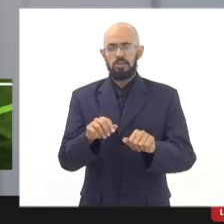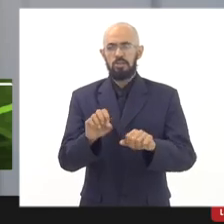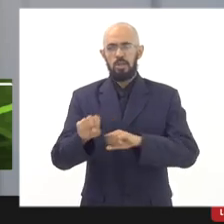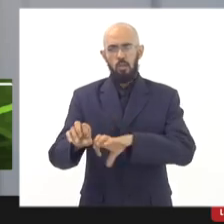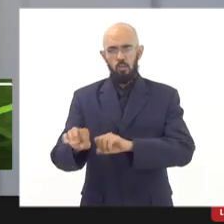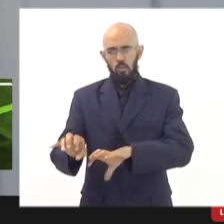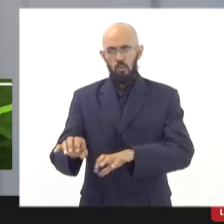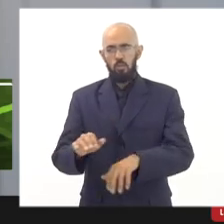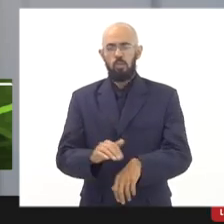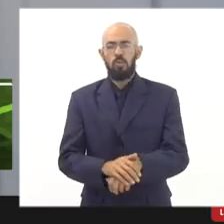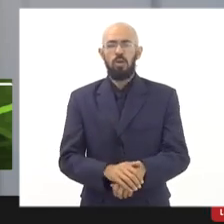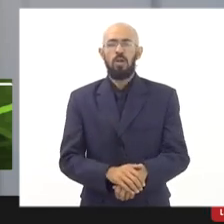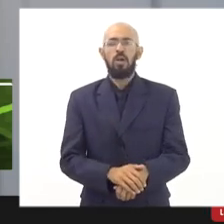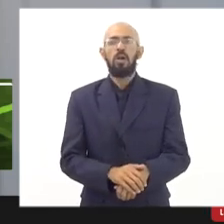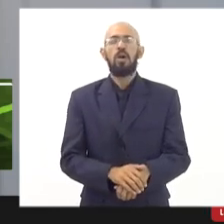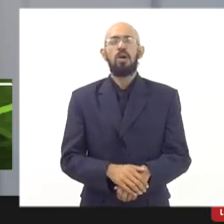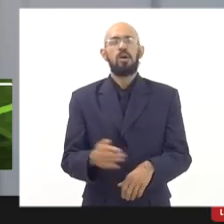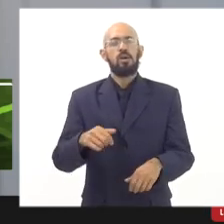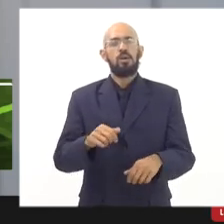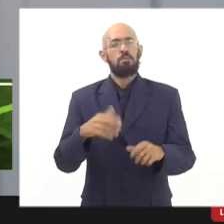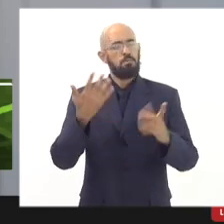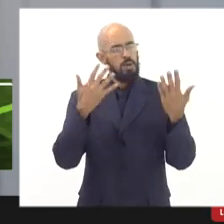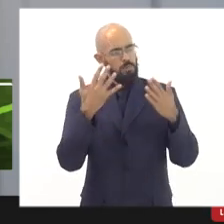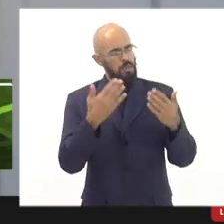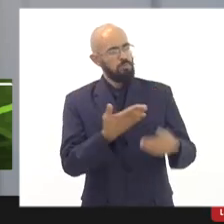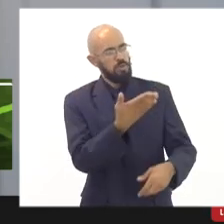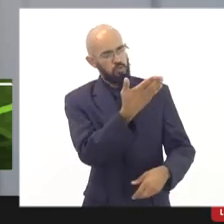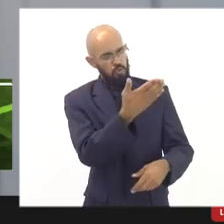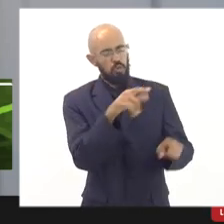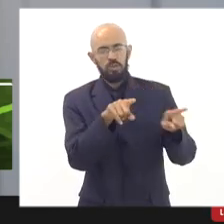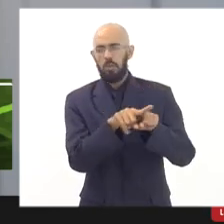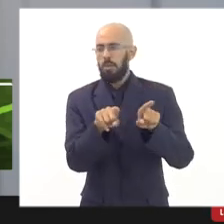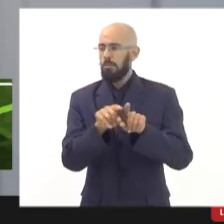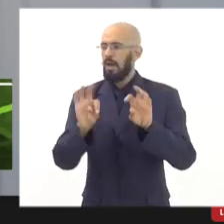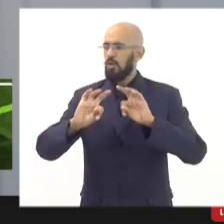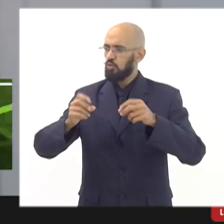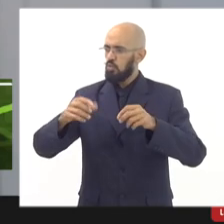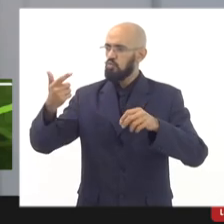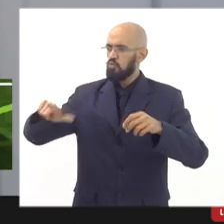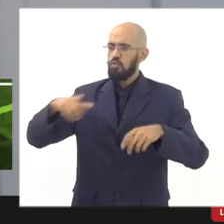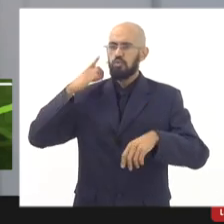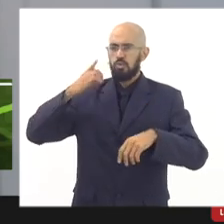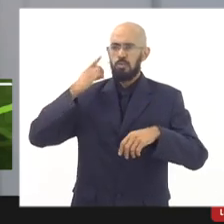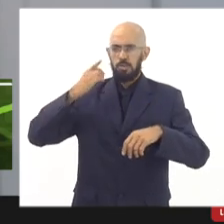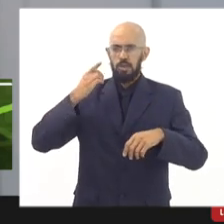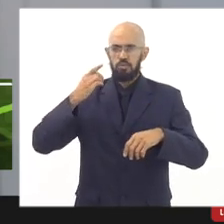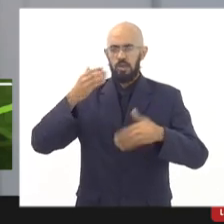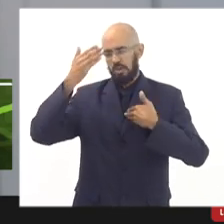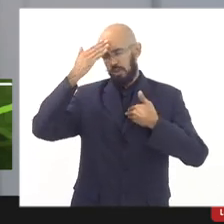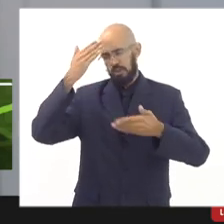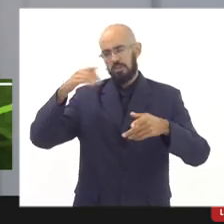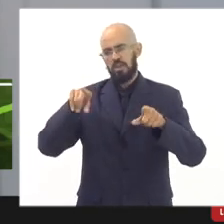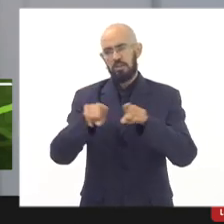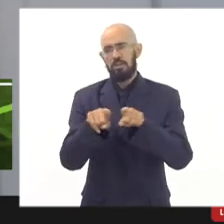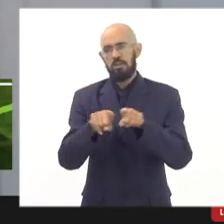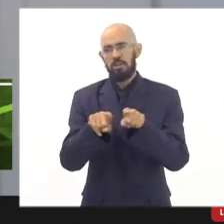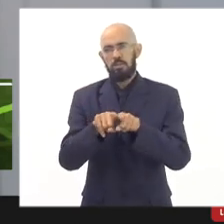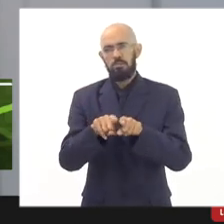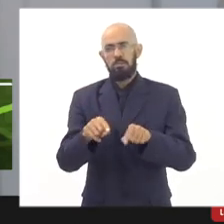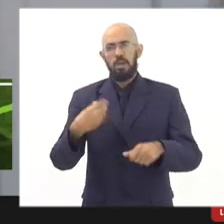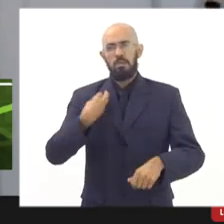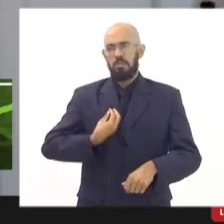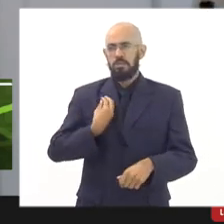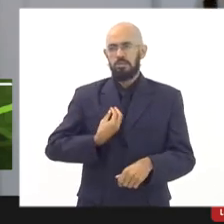os mais parlamentares dessa casa. Agradecer aí também a presença da Celinha, da